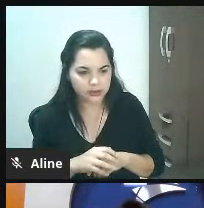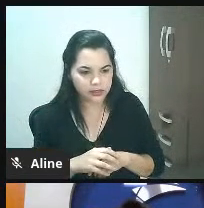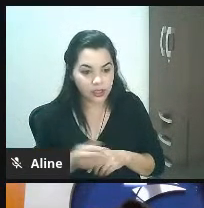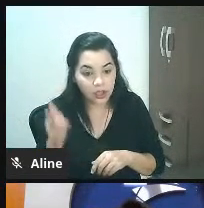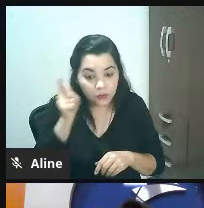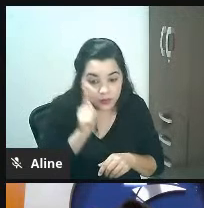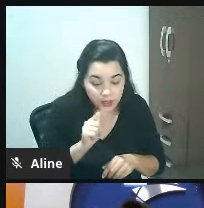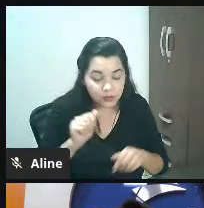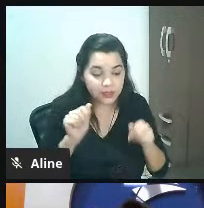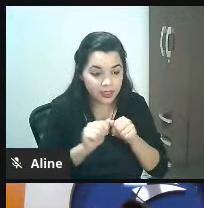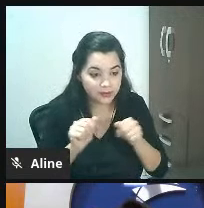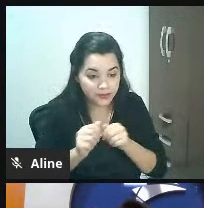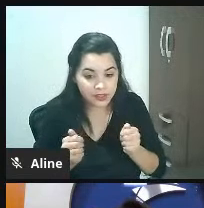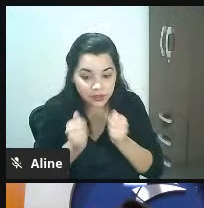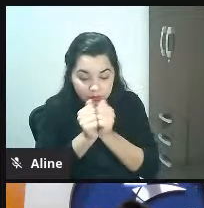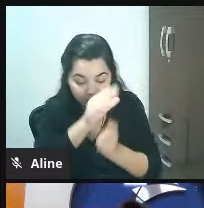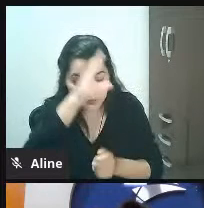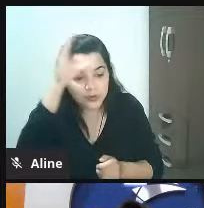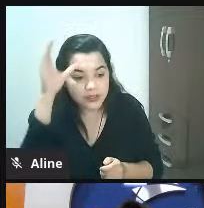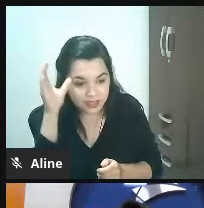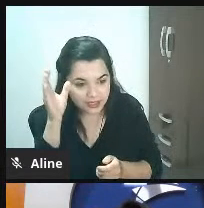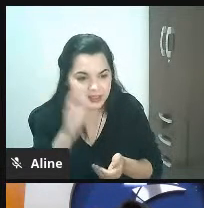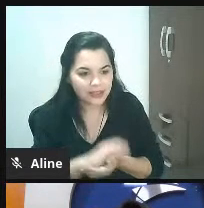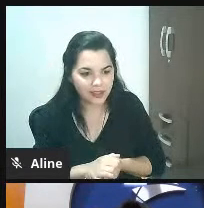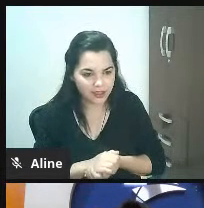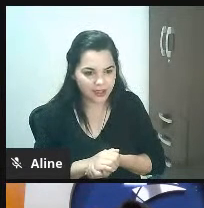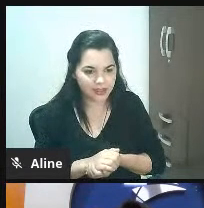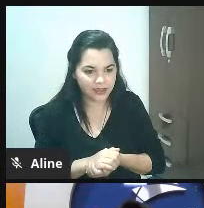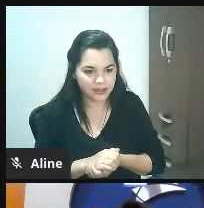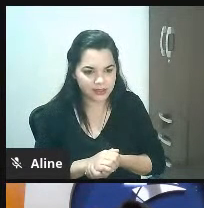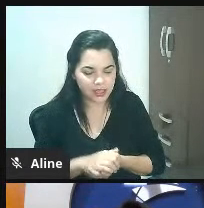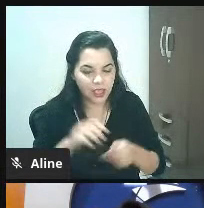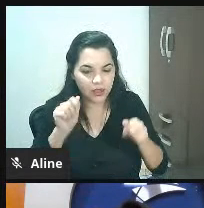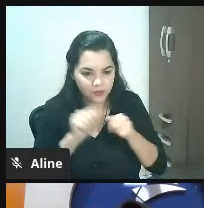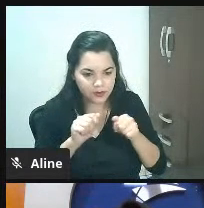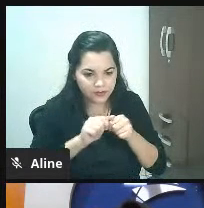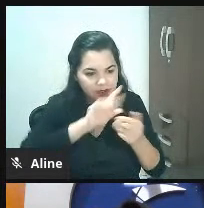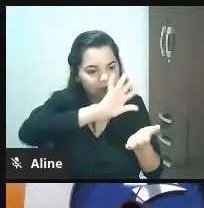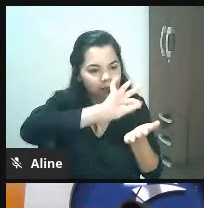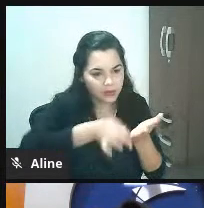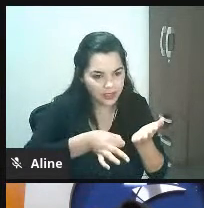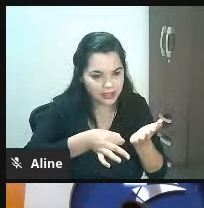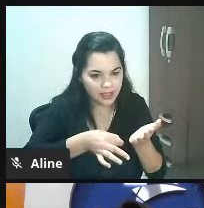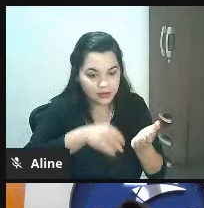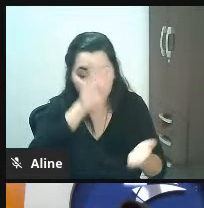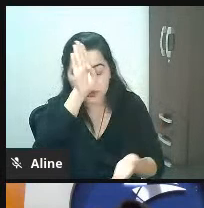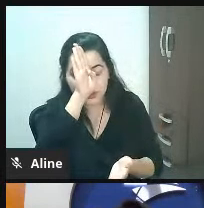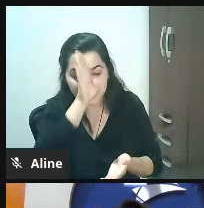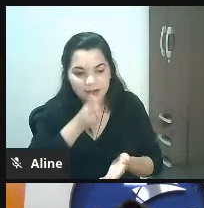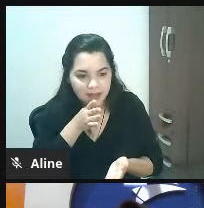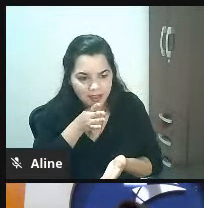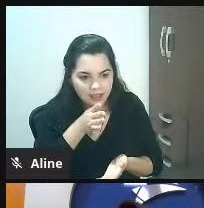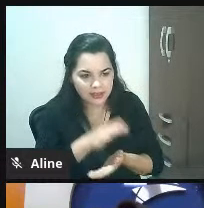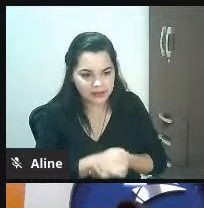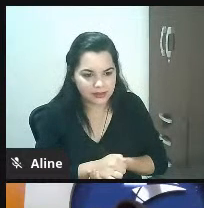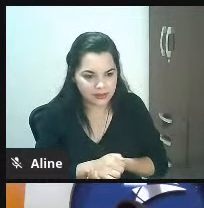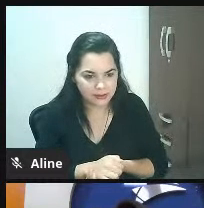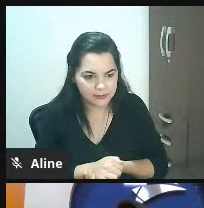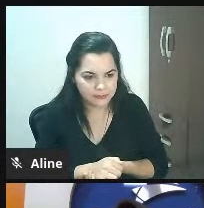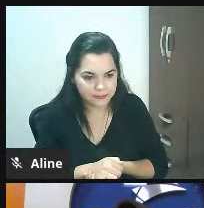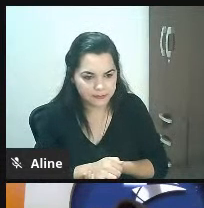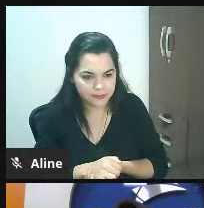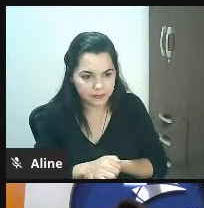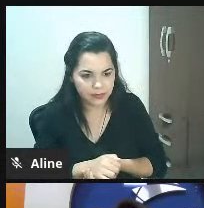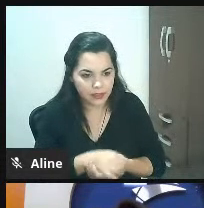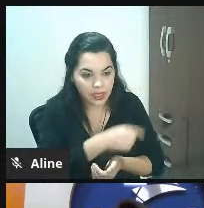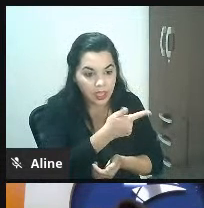os clientes da sua loja por exemplo você consegue ter uma conta nesse StreamYard gratuitamente você tem salvo engano 20